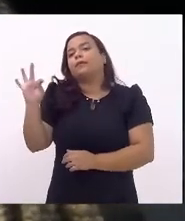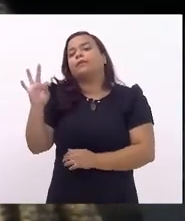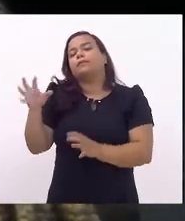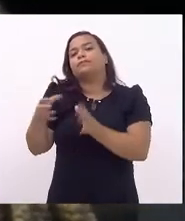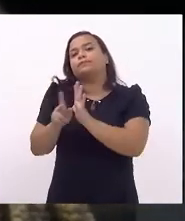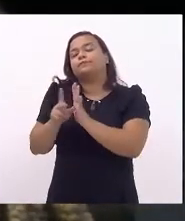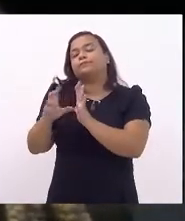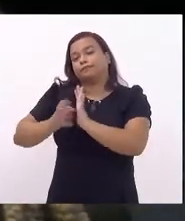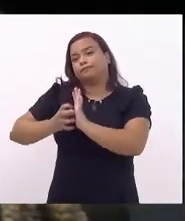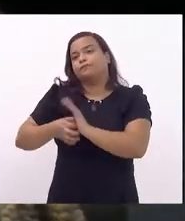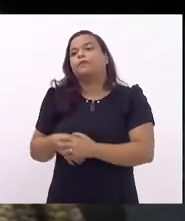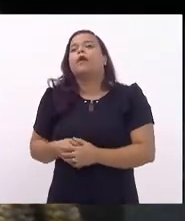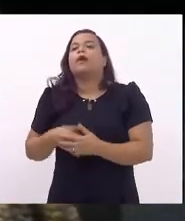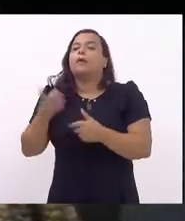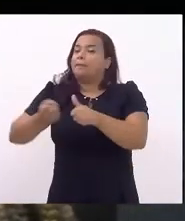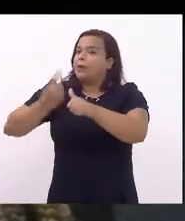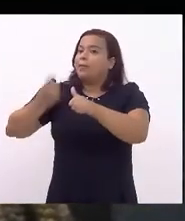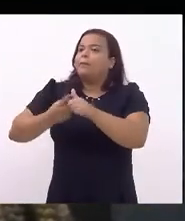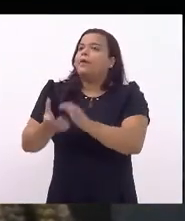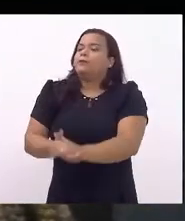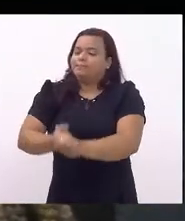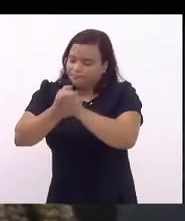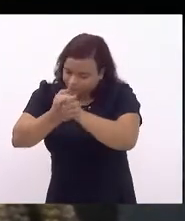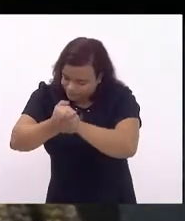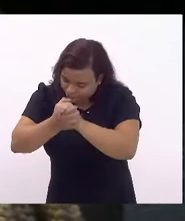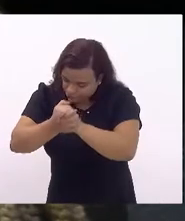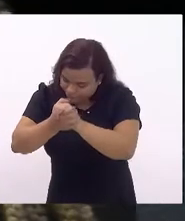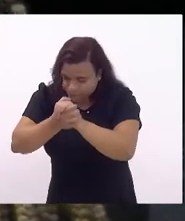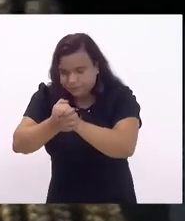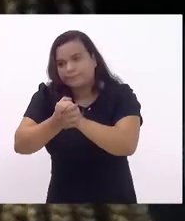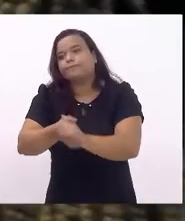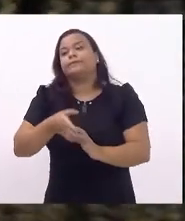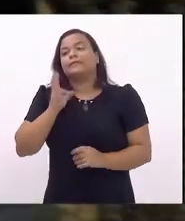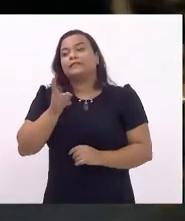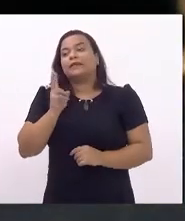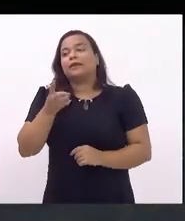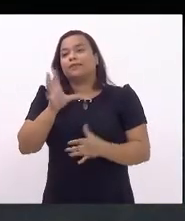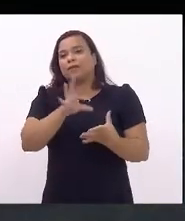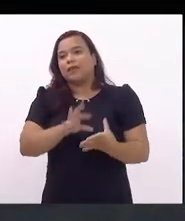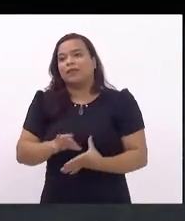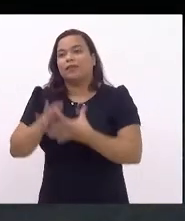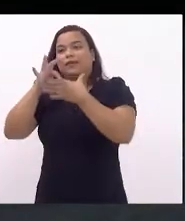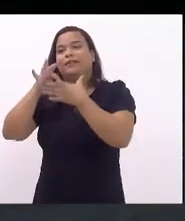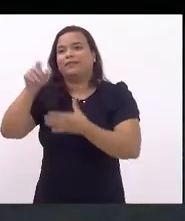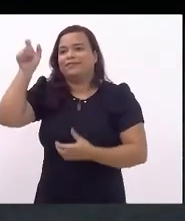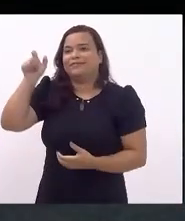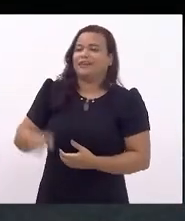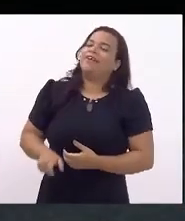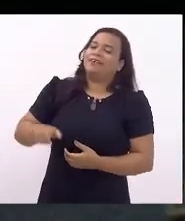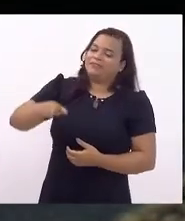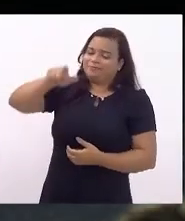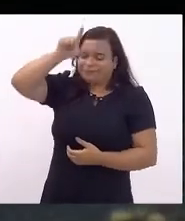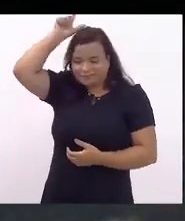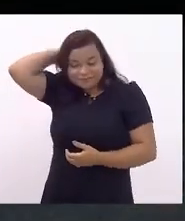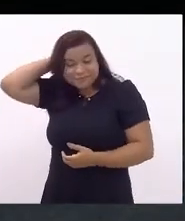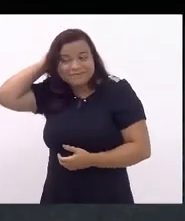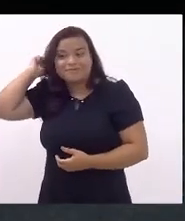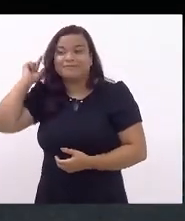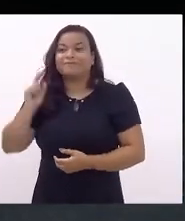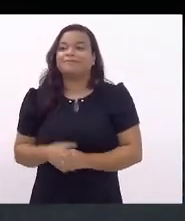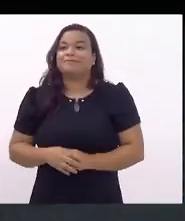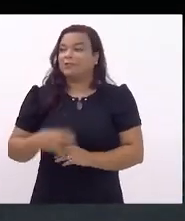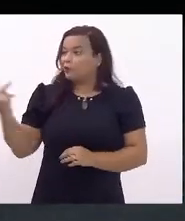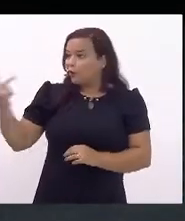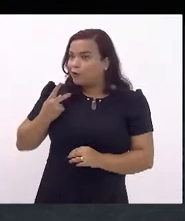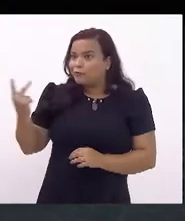o nosso sempre querido e líder de todos os tempos, deputado Luiz Paulo. deputado Luiz Paulo e eu